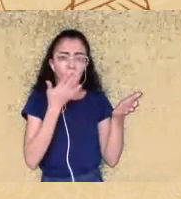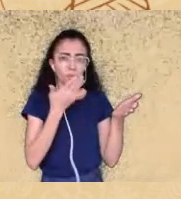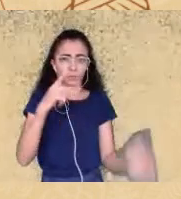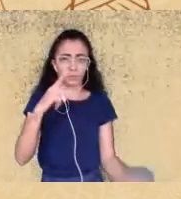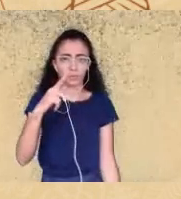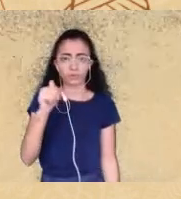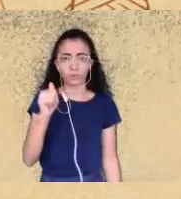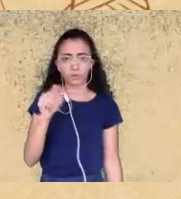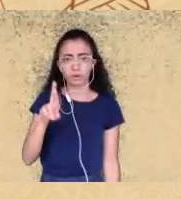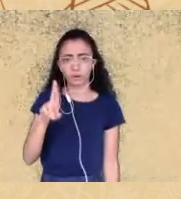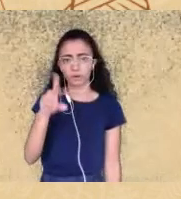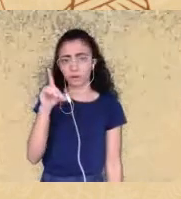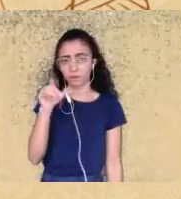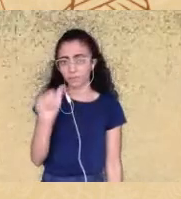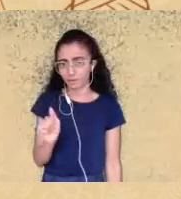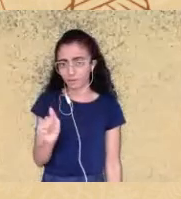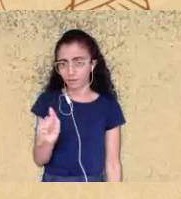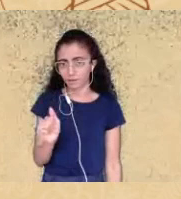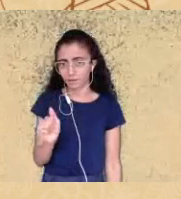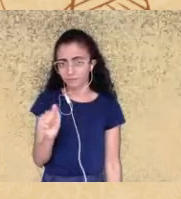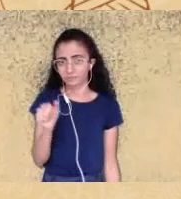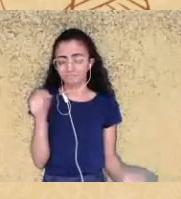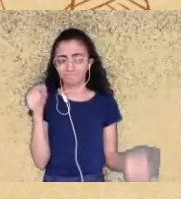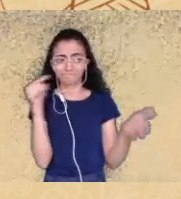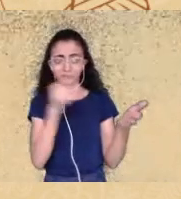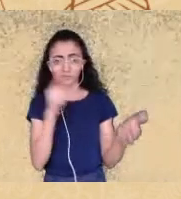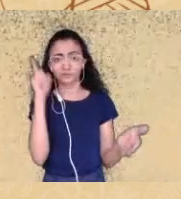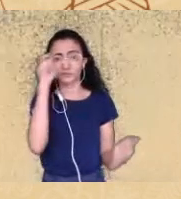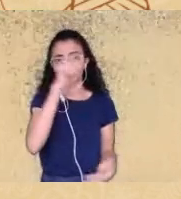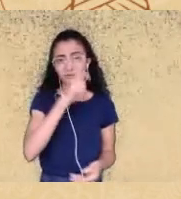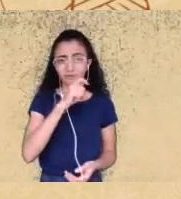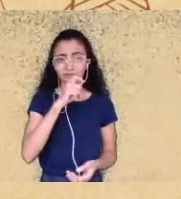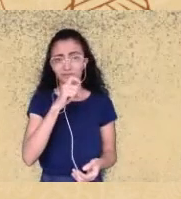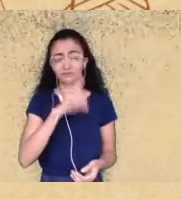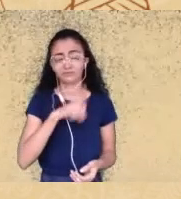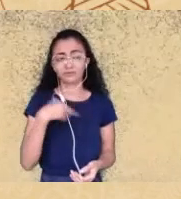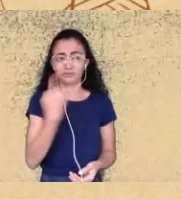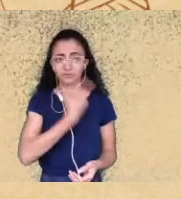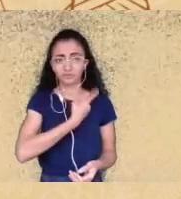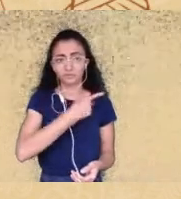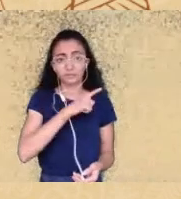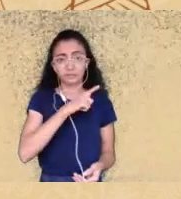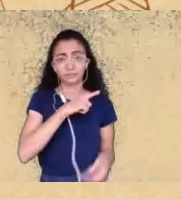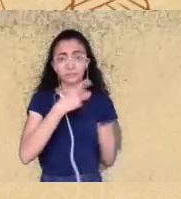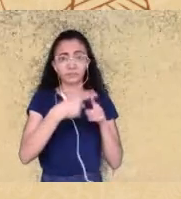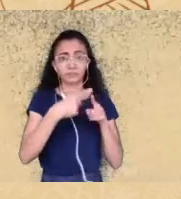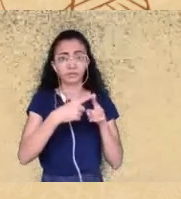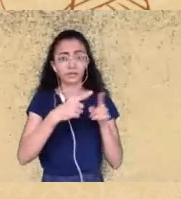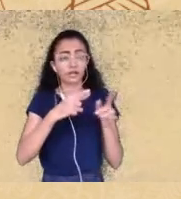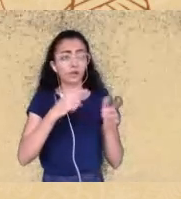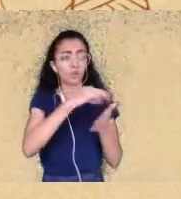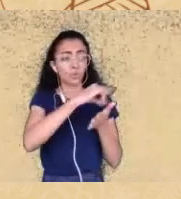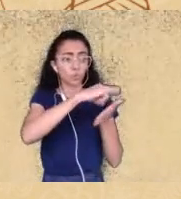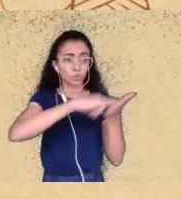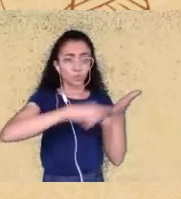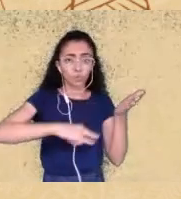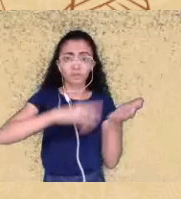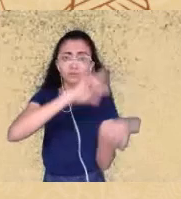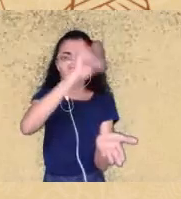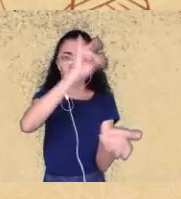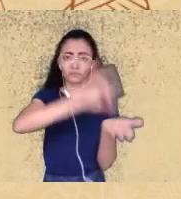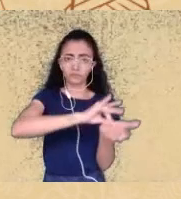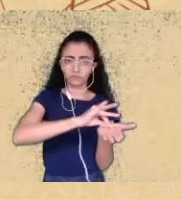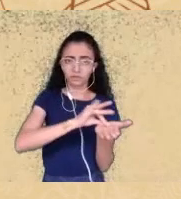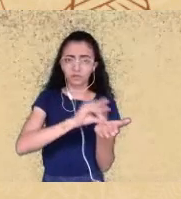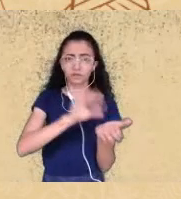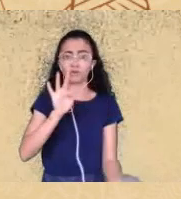isso também é uma dificuldade que a gente tem porque no documento mais oficial da FUNAI que nós temos tem o campo de